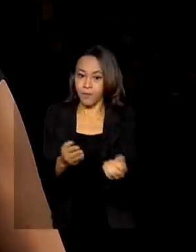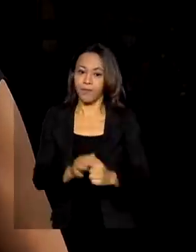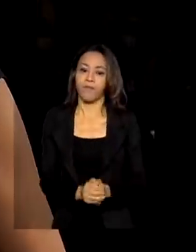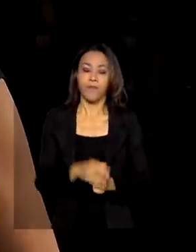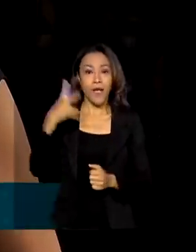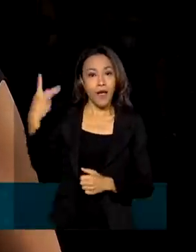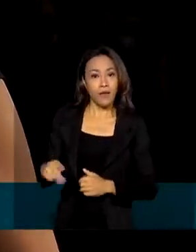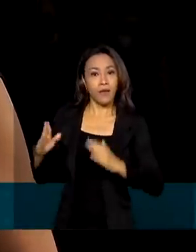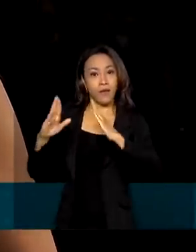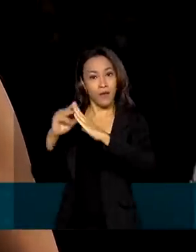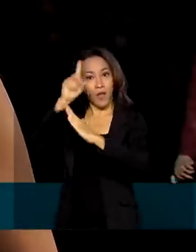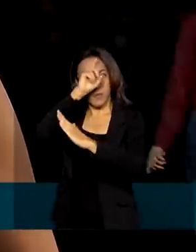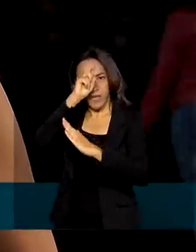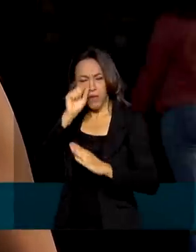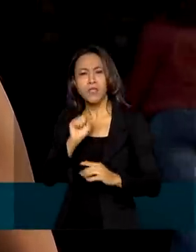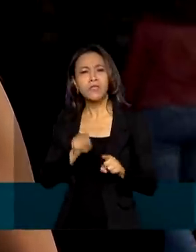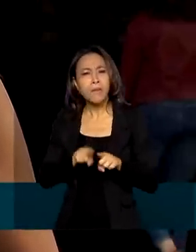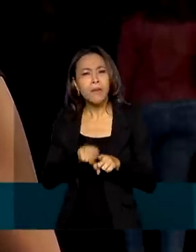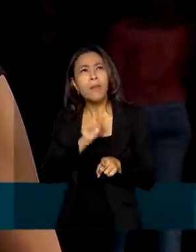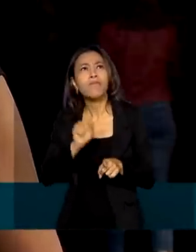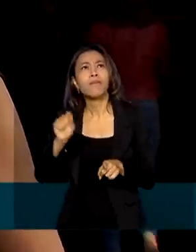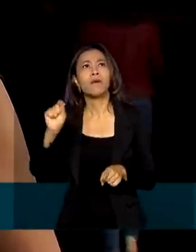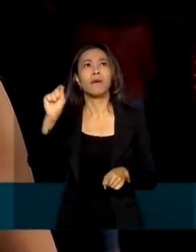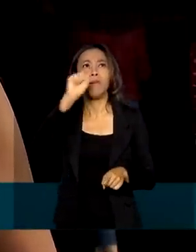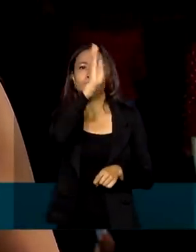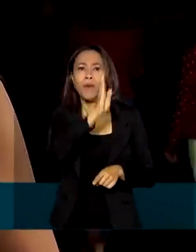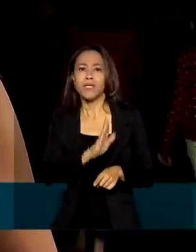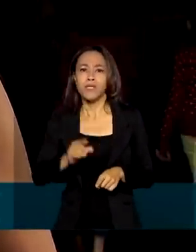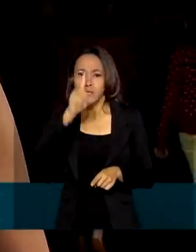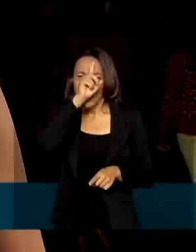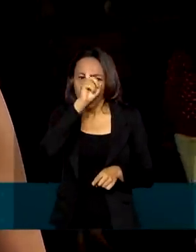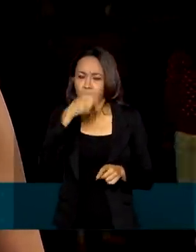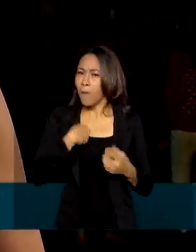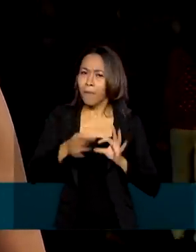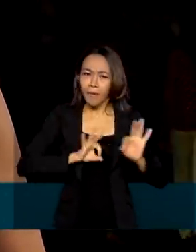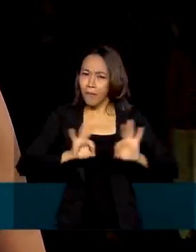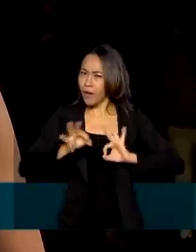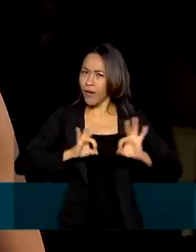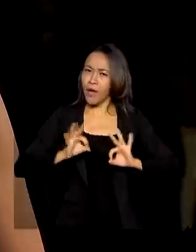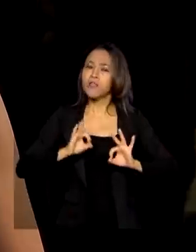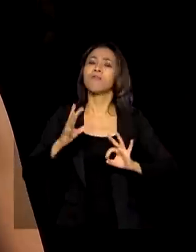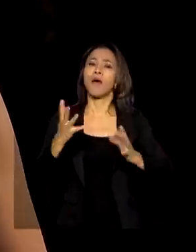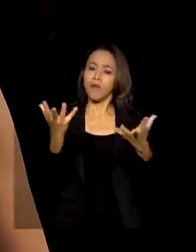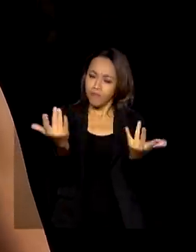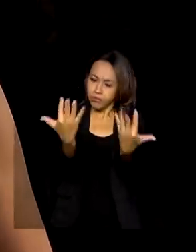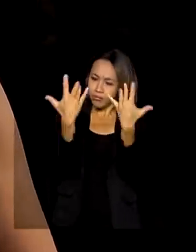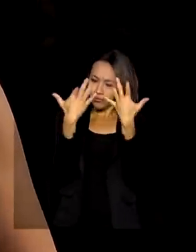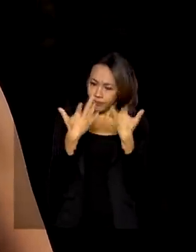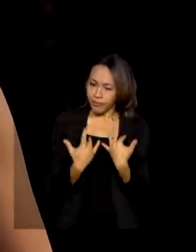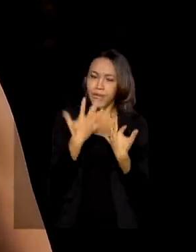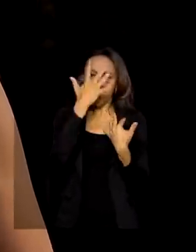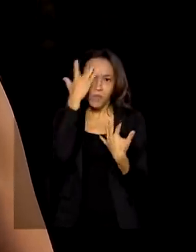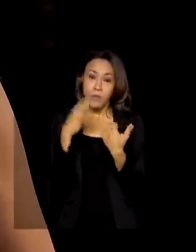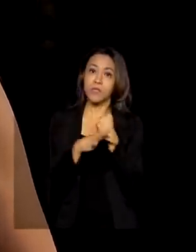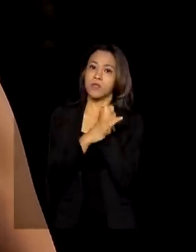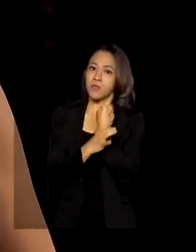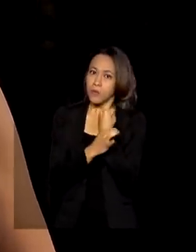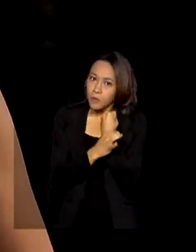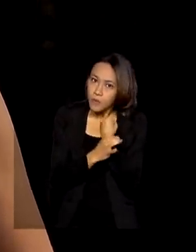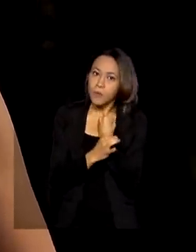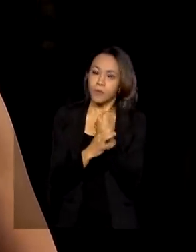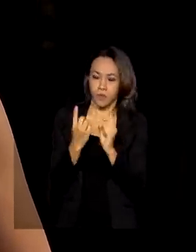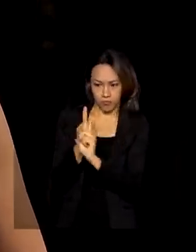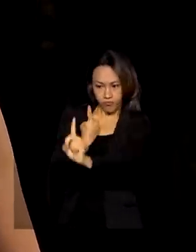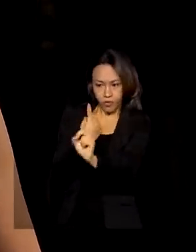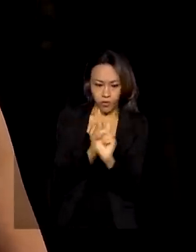Brasília como todos os hemocentros do país estão preparados para receberem os doadores de sangue de forma segura, com